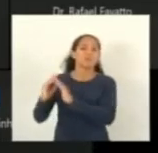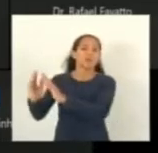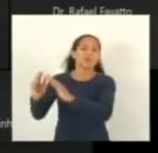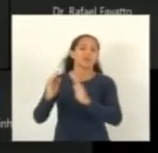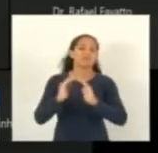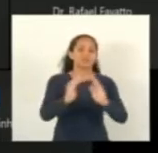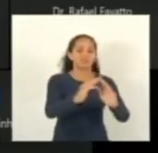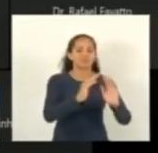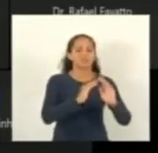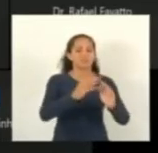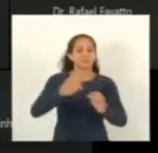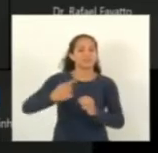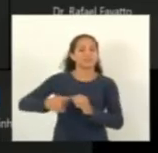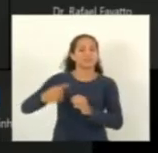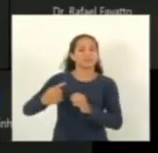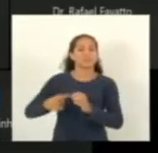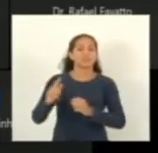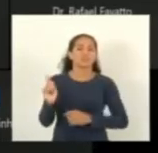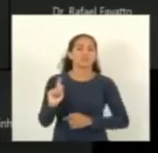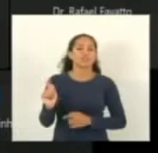da cidade de Guaçuí